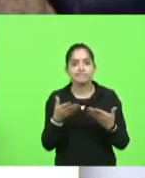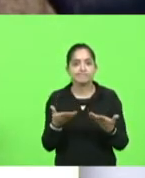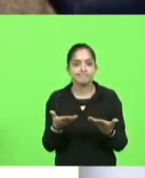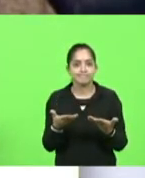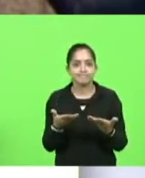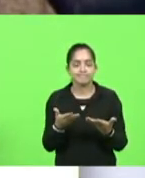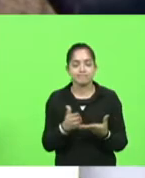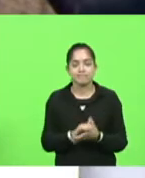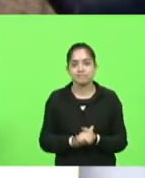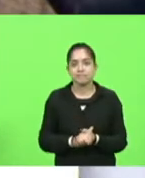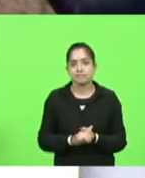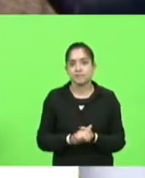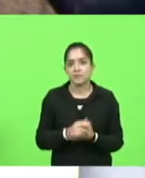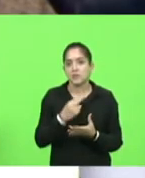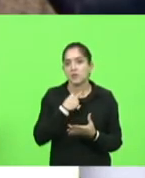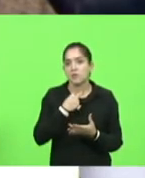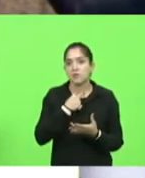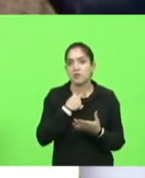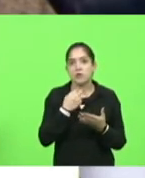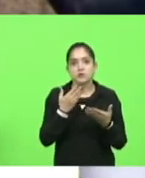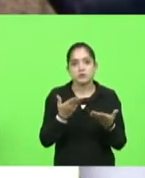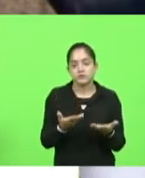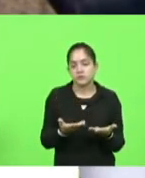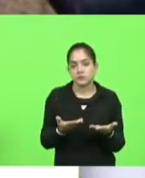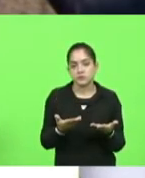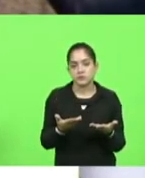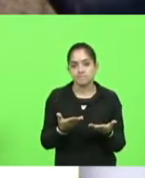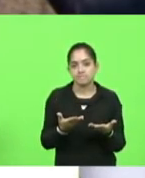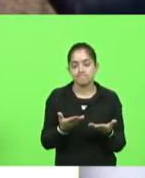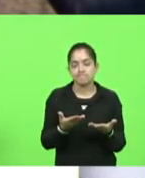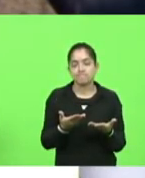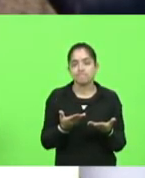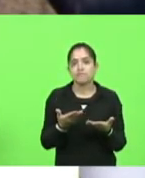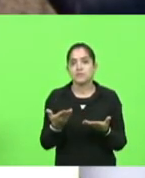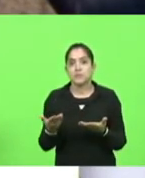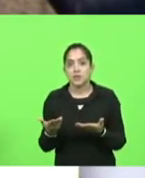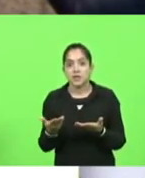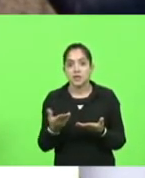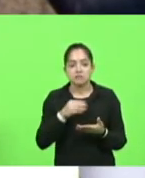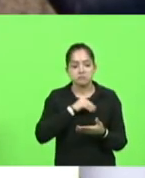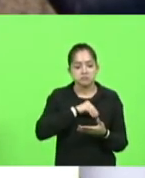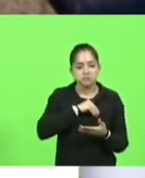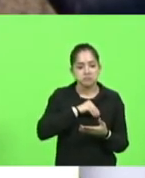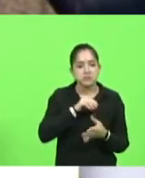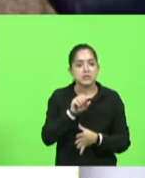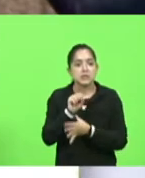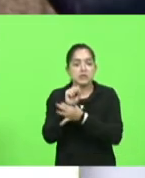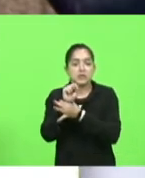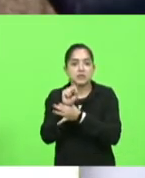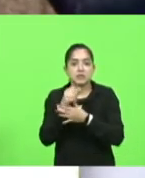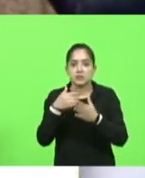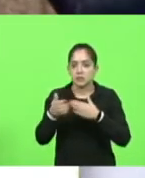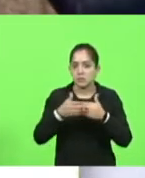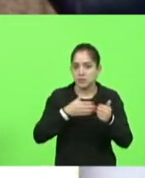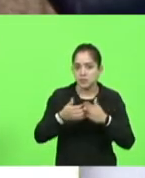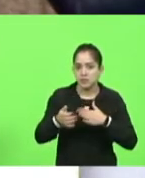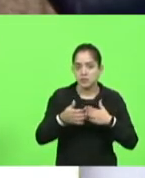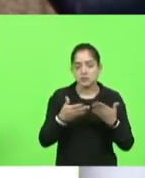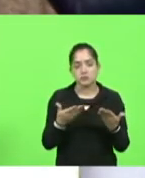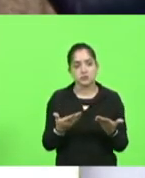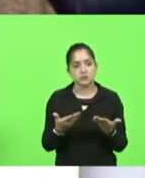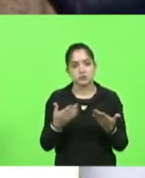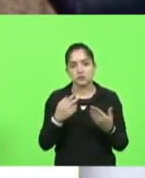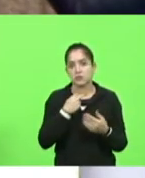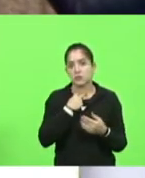não pode ficar preso a essa insensibilidade de quem terá o seu ganha-pão garantido independente do sofrimento alheio não